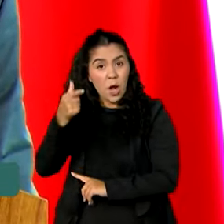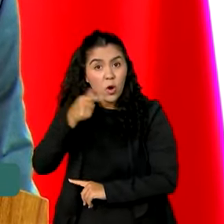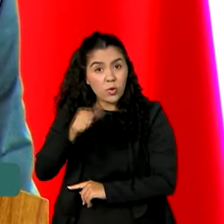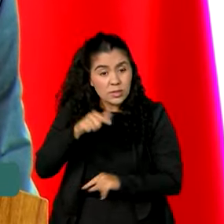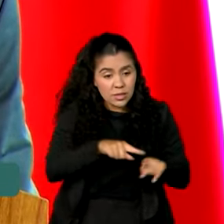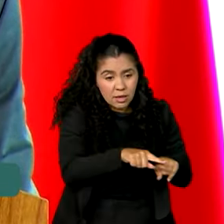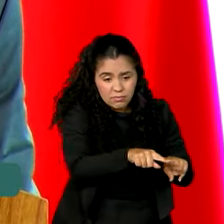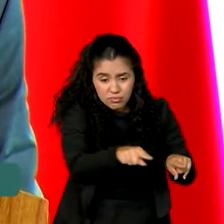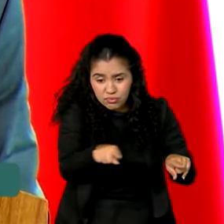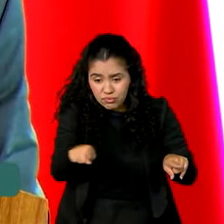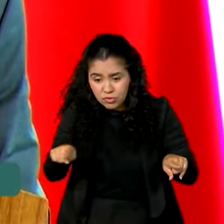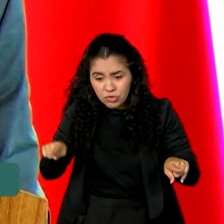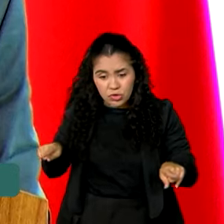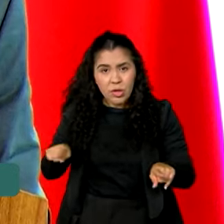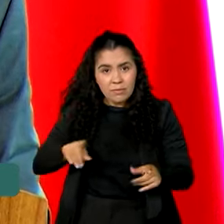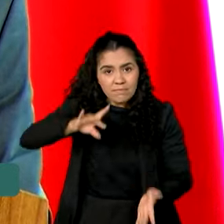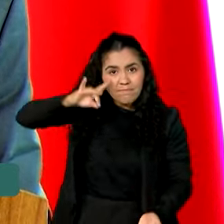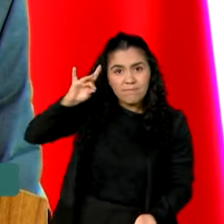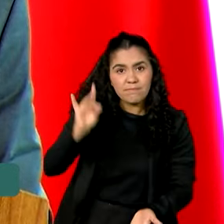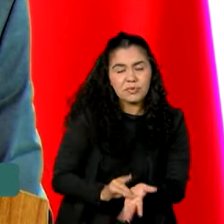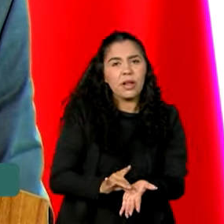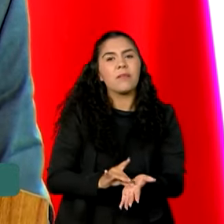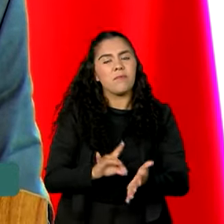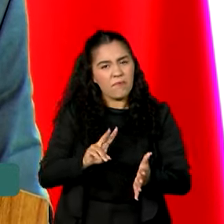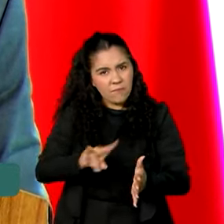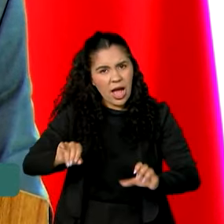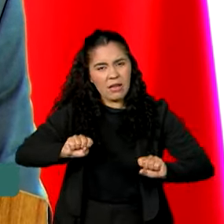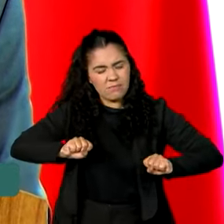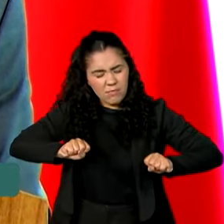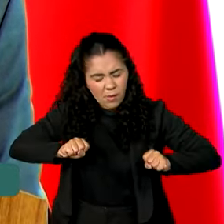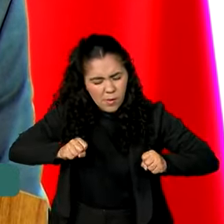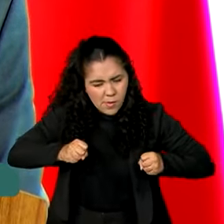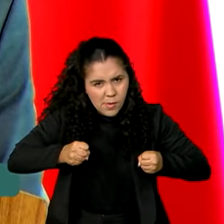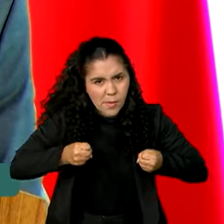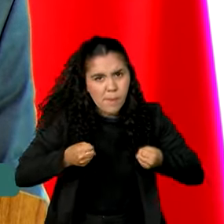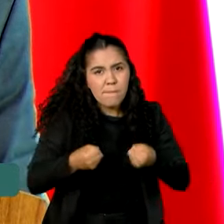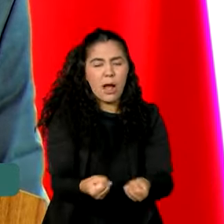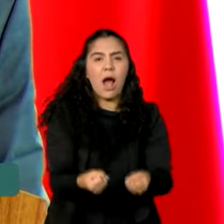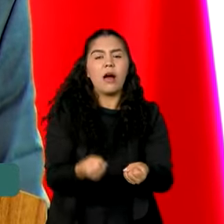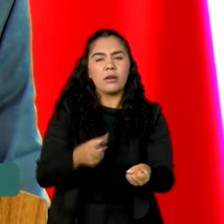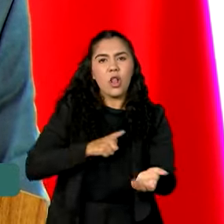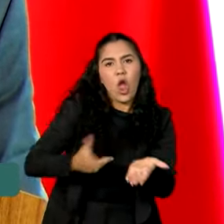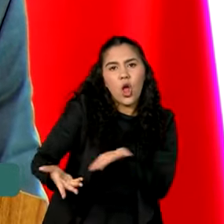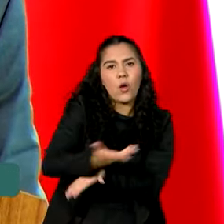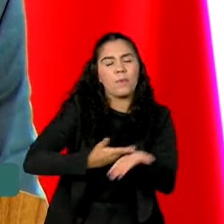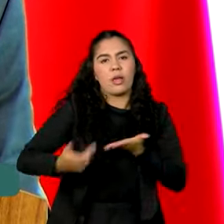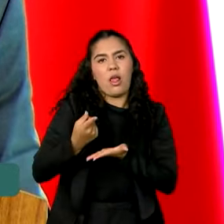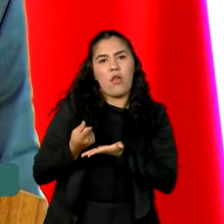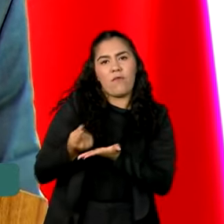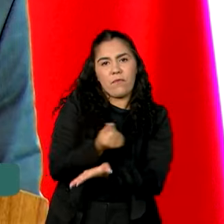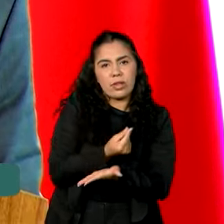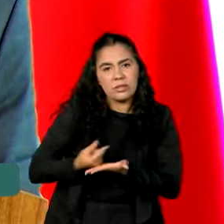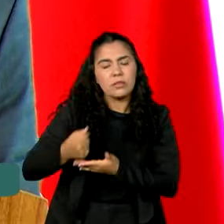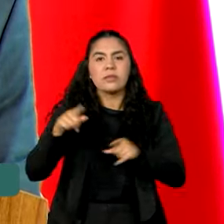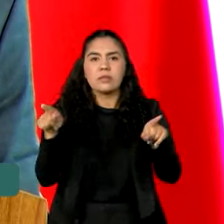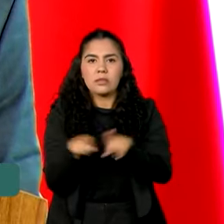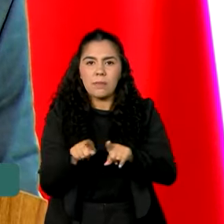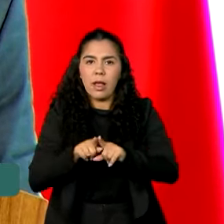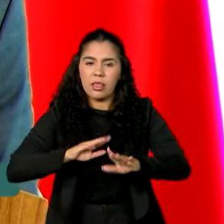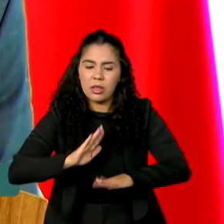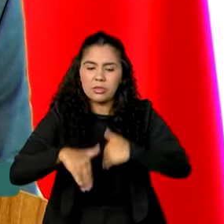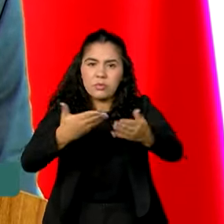sinergias, uma força-tarefa sobre cooperação financeira e outra sobre desenvolvimento produtivo e